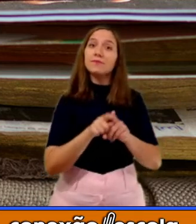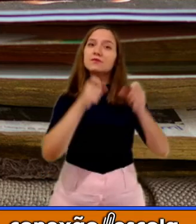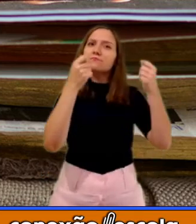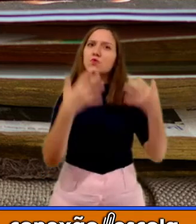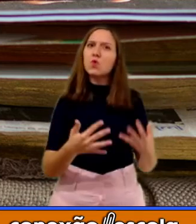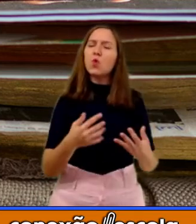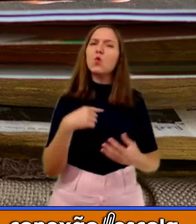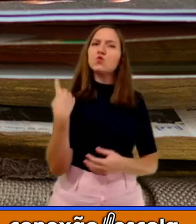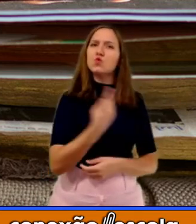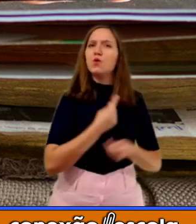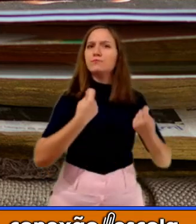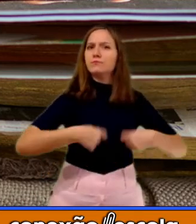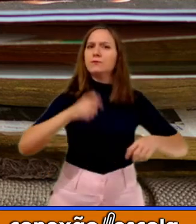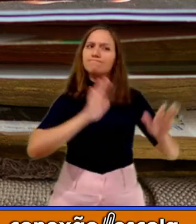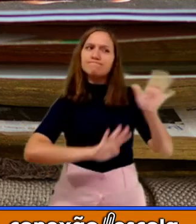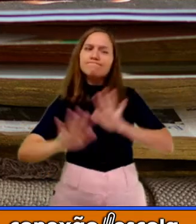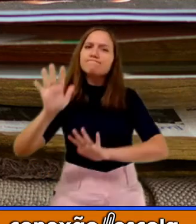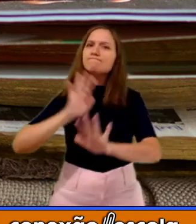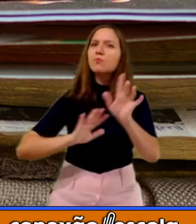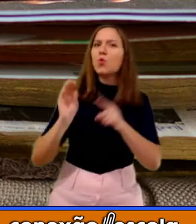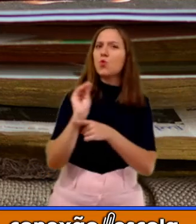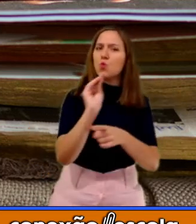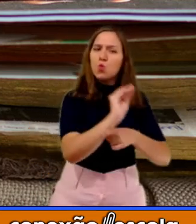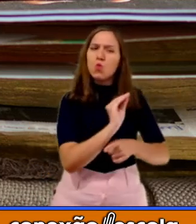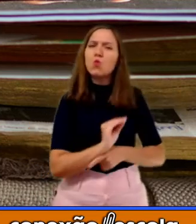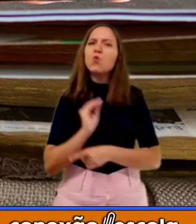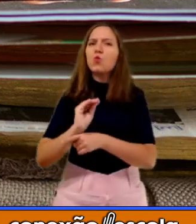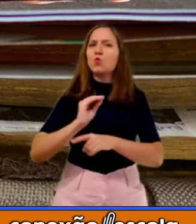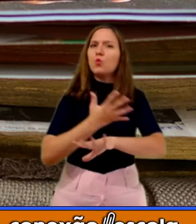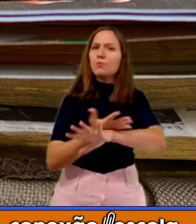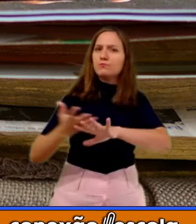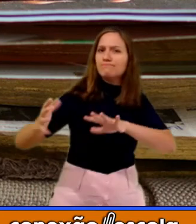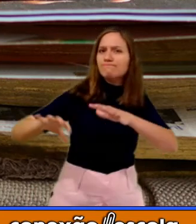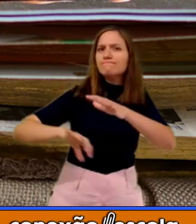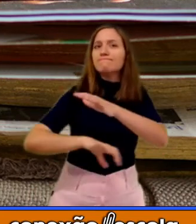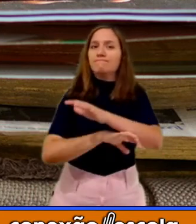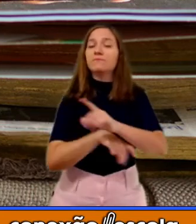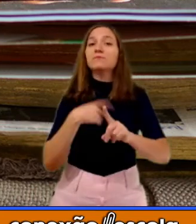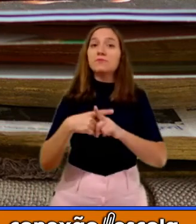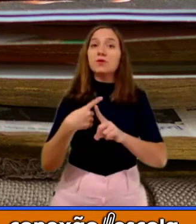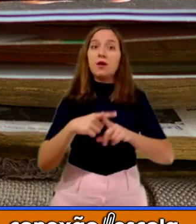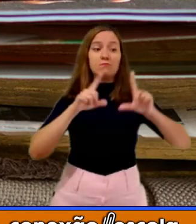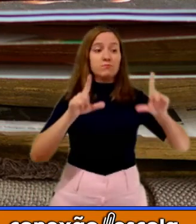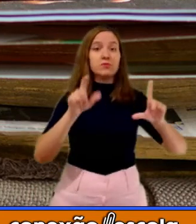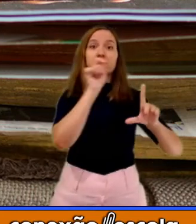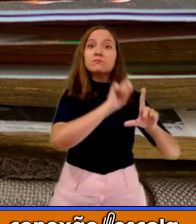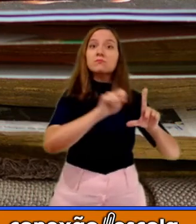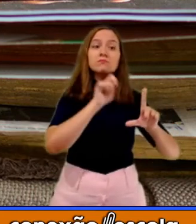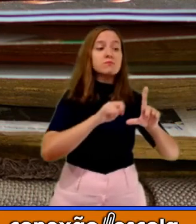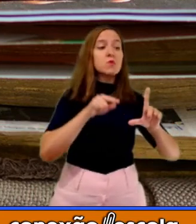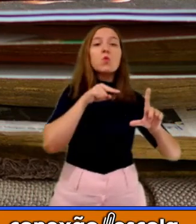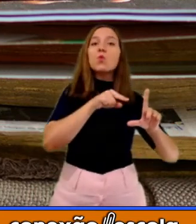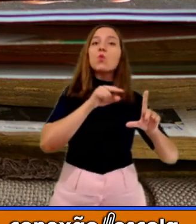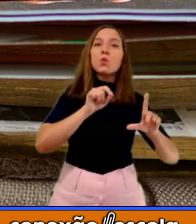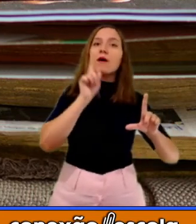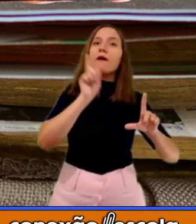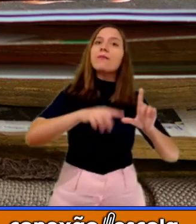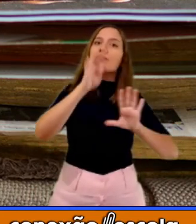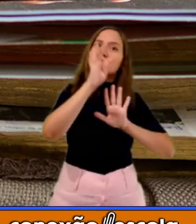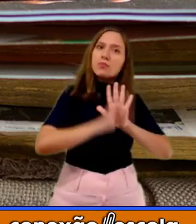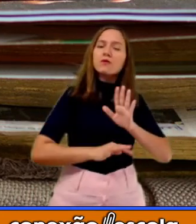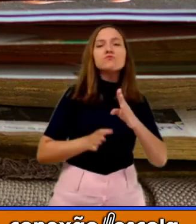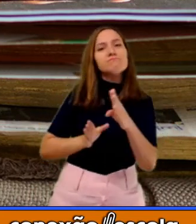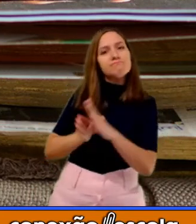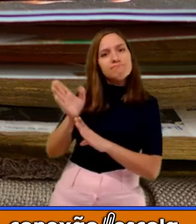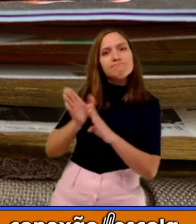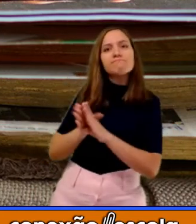cuidados do meio ambiente. Quando nós lemos o texto, nós vimos que o texto era um texto informando uma pessoa que estava